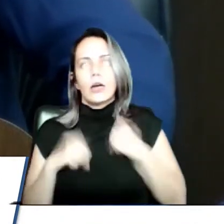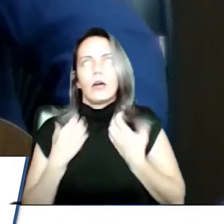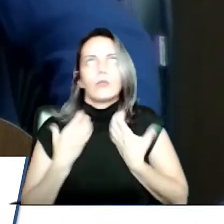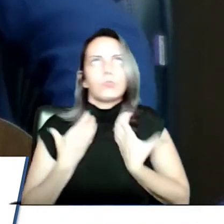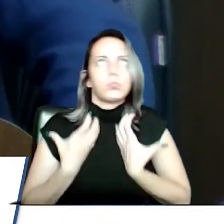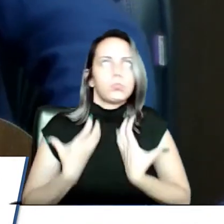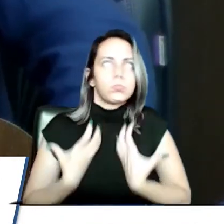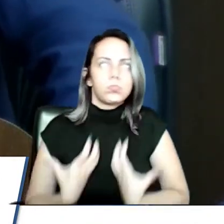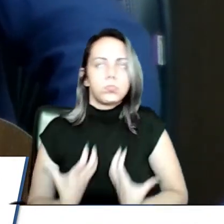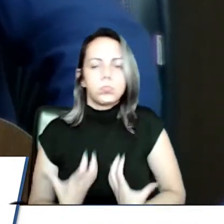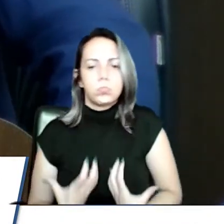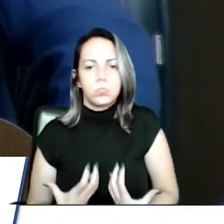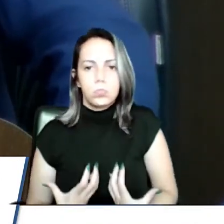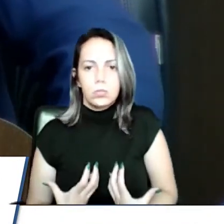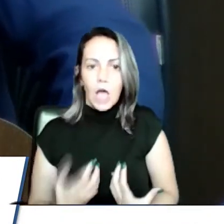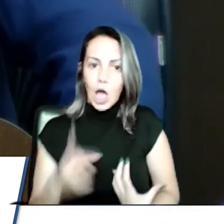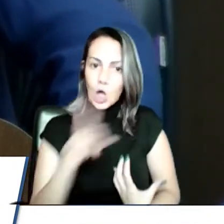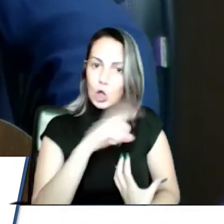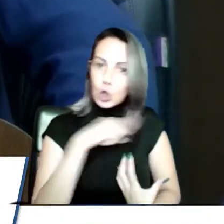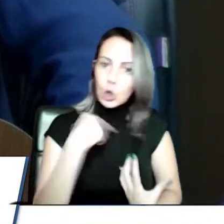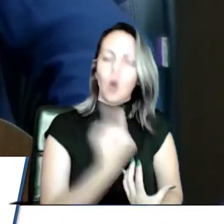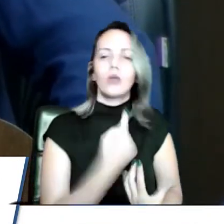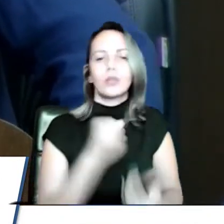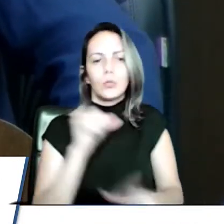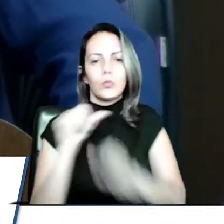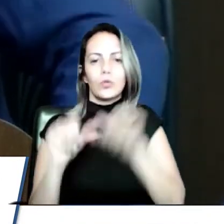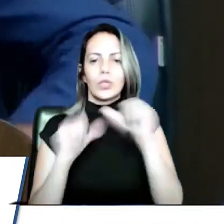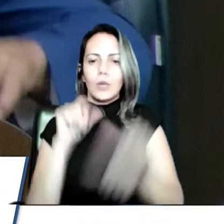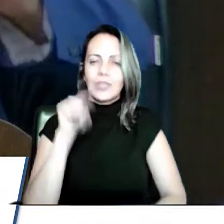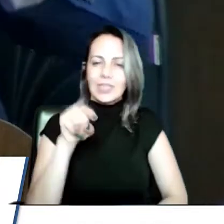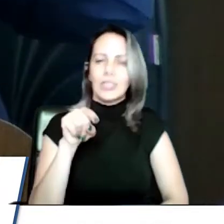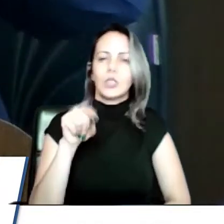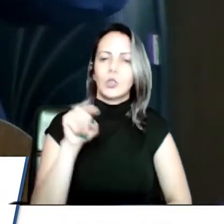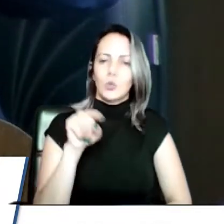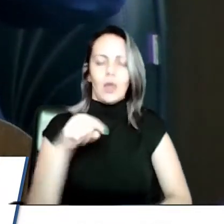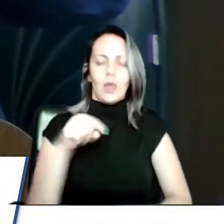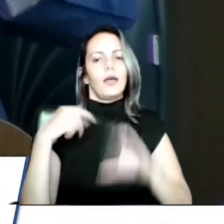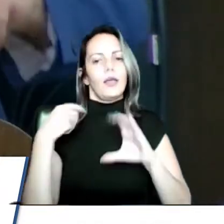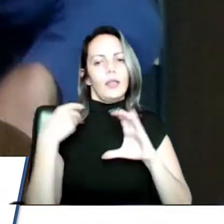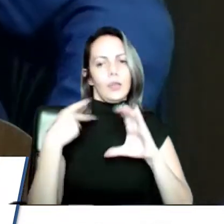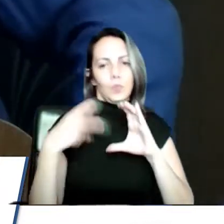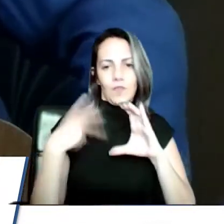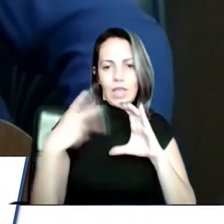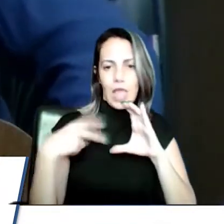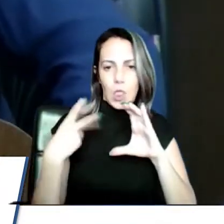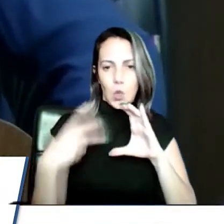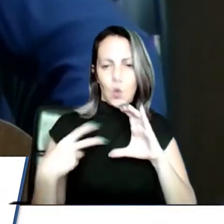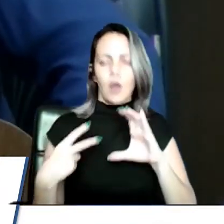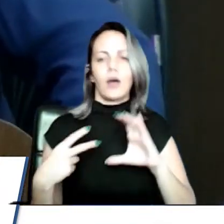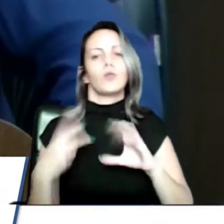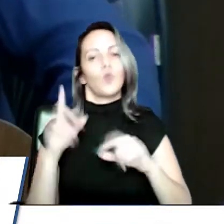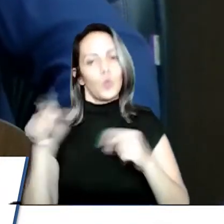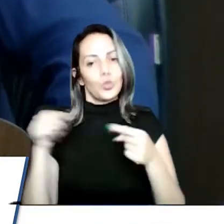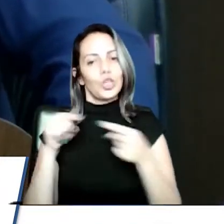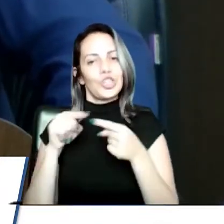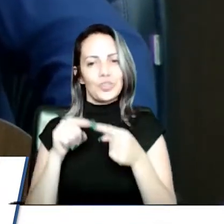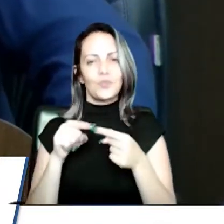e nós alteramos isso aqui nessa Casa de Leis, exatamente para dar a competência a eles para fiscalizar,